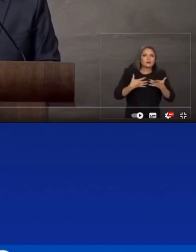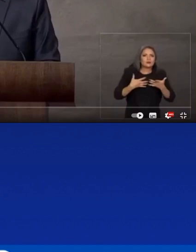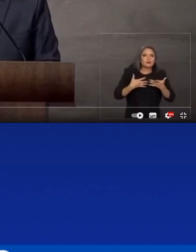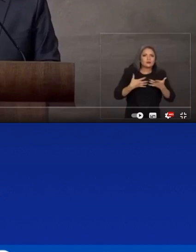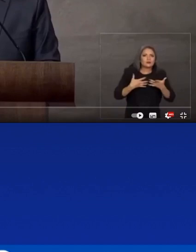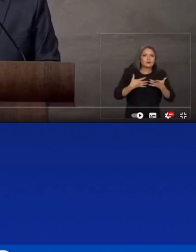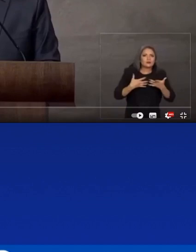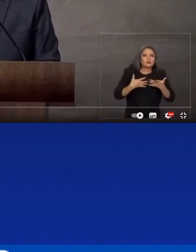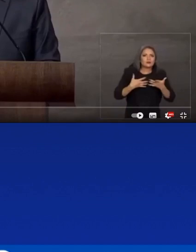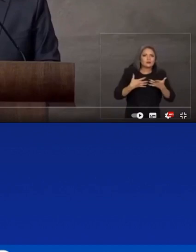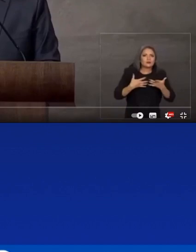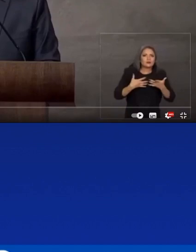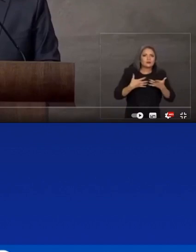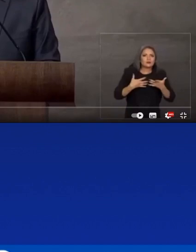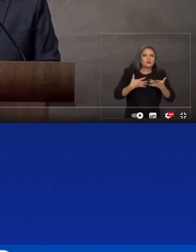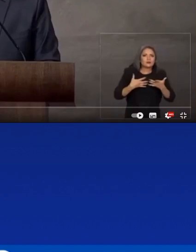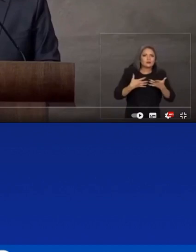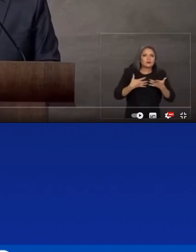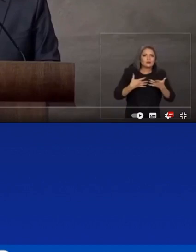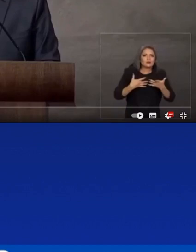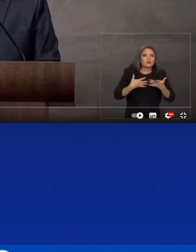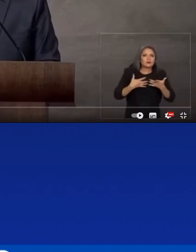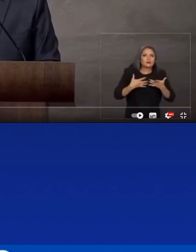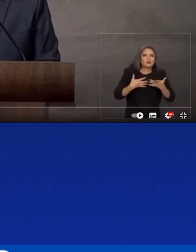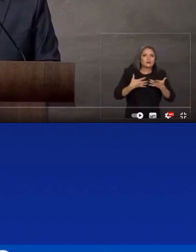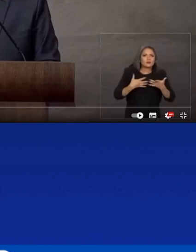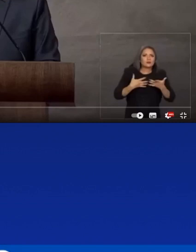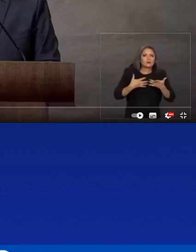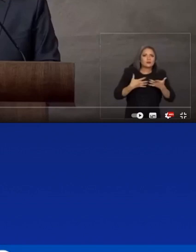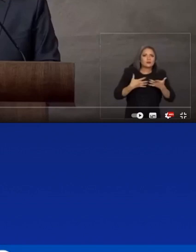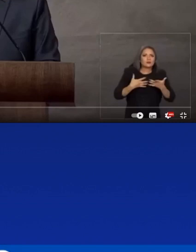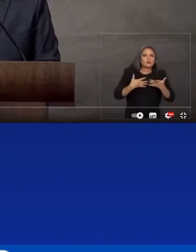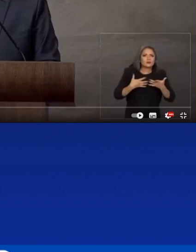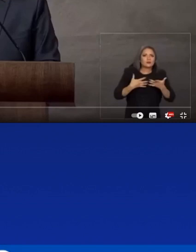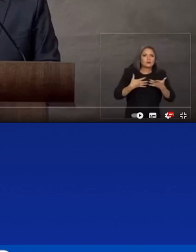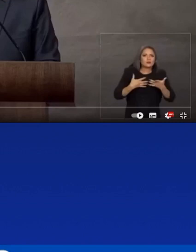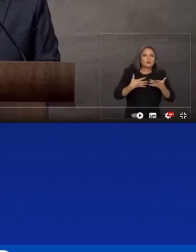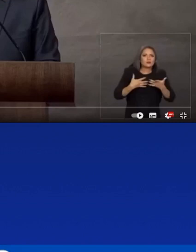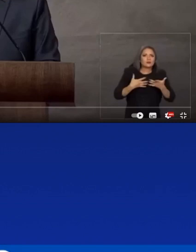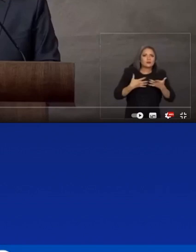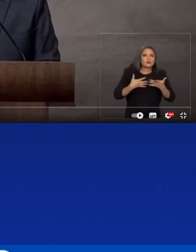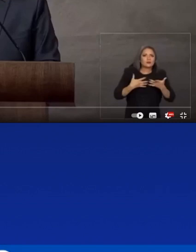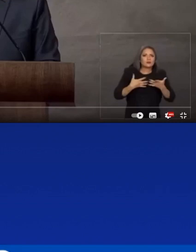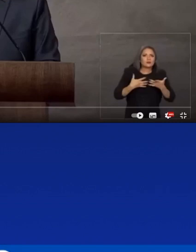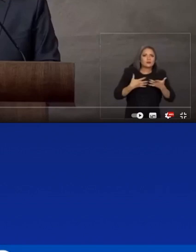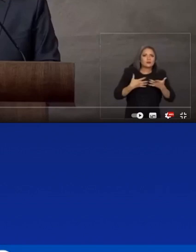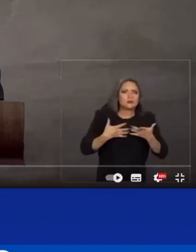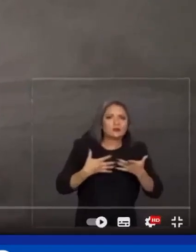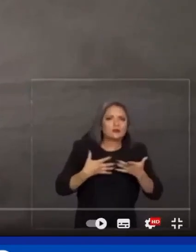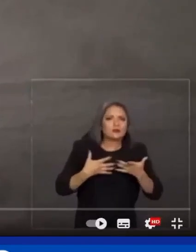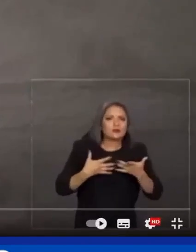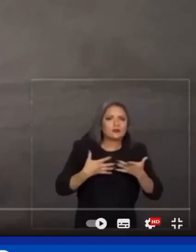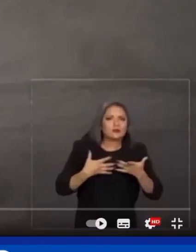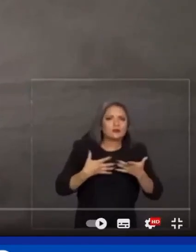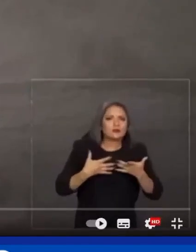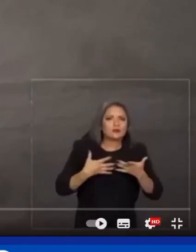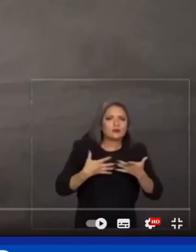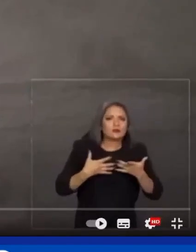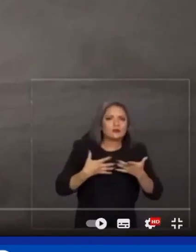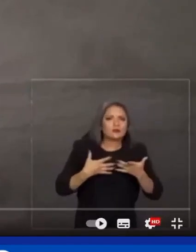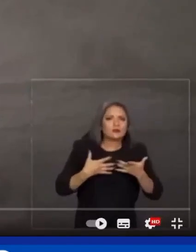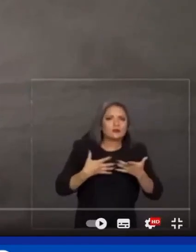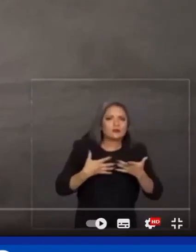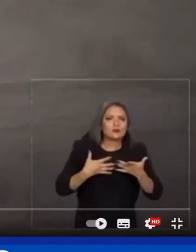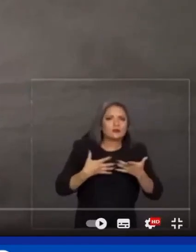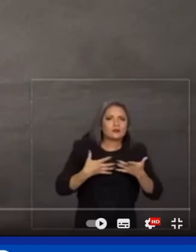diplomação dele em que ele recorda das outras duas diplomações e lembra do preconceito pelo fato dele não ter